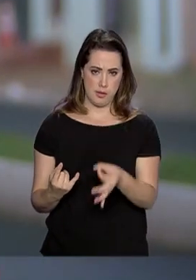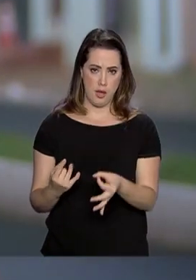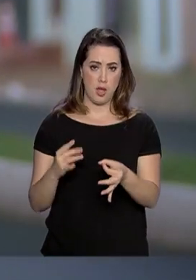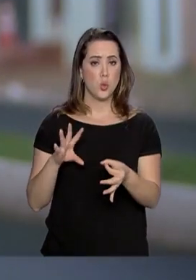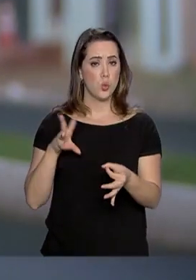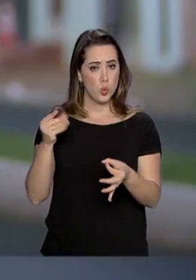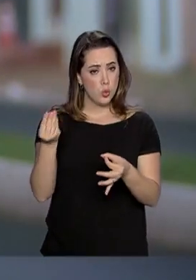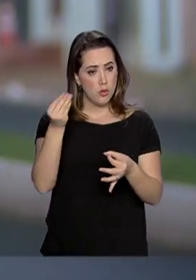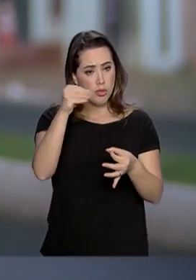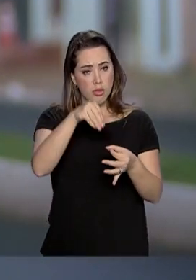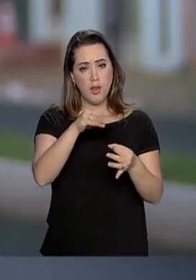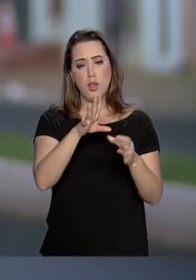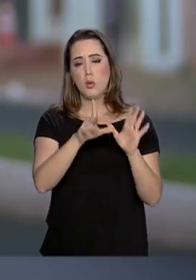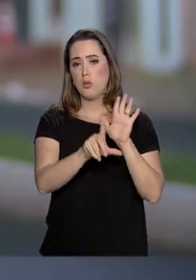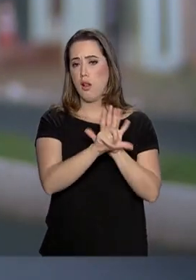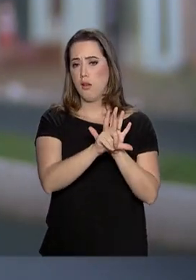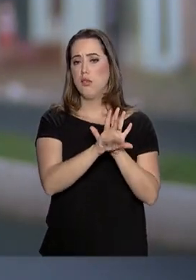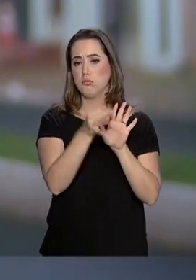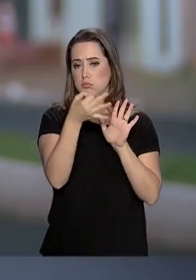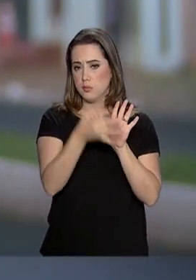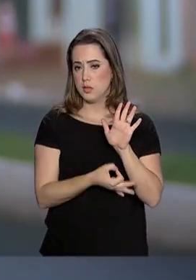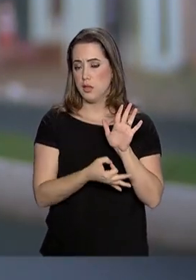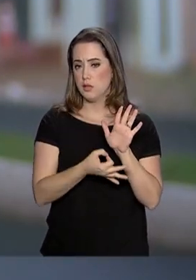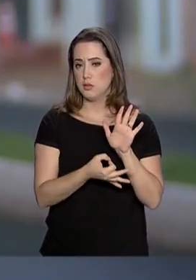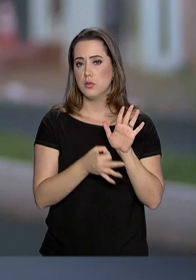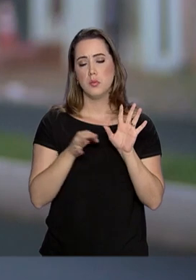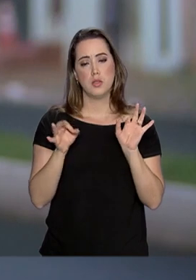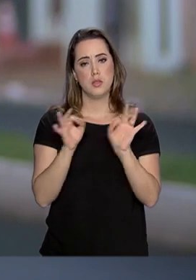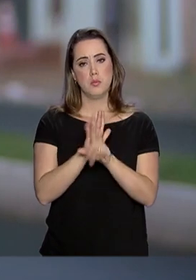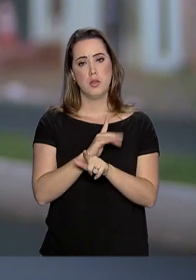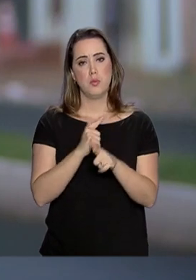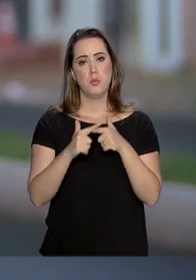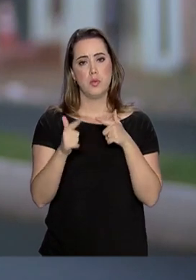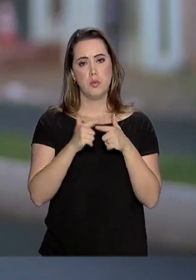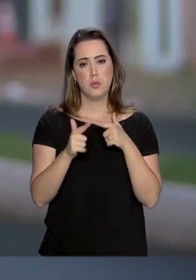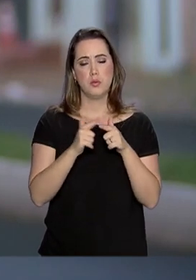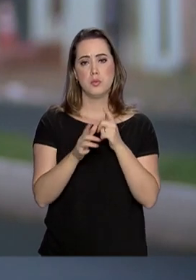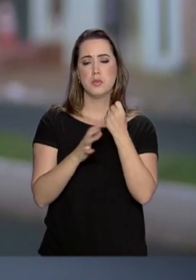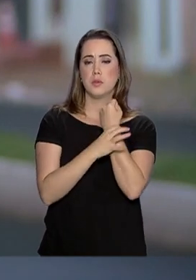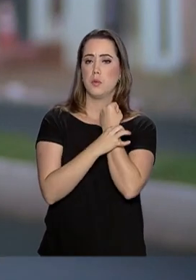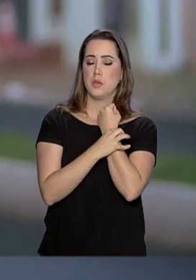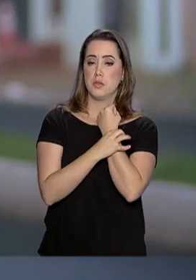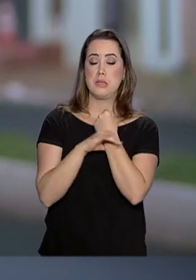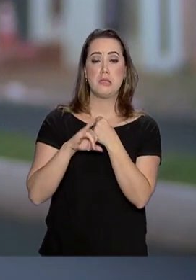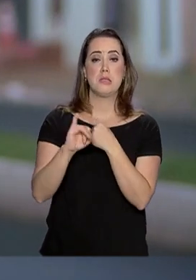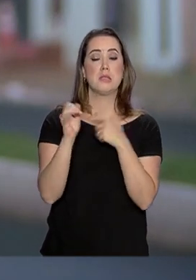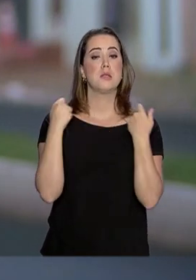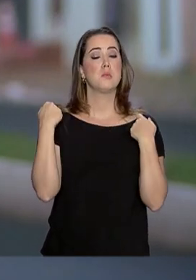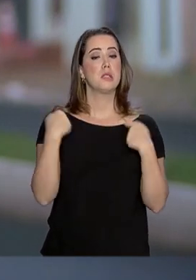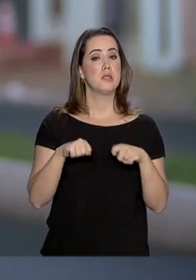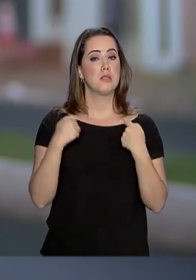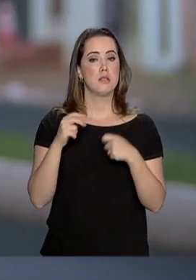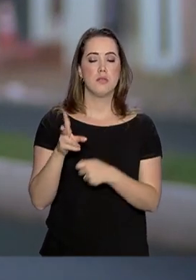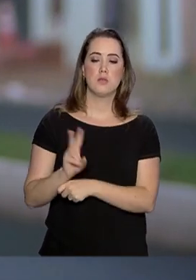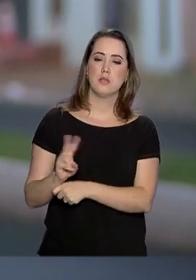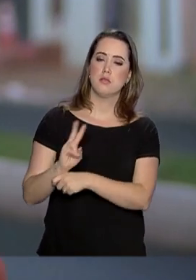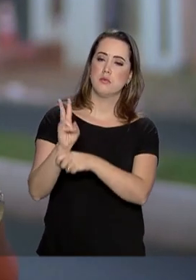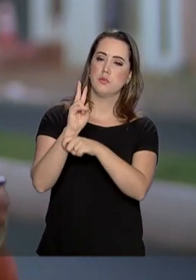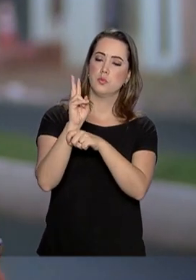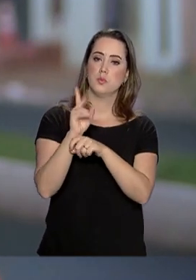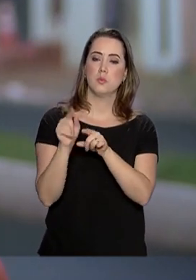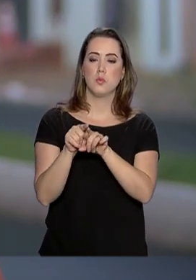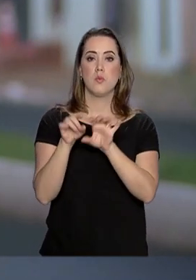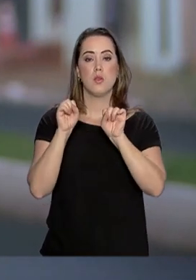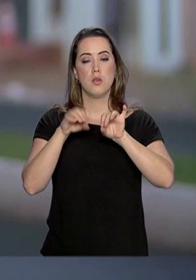se está tudo dentro da lei em conformidade exatamente para resolver a questão da segurança. E se houver necessidade, os fiscais da ANEL